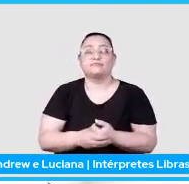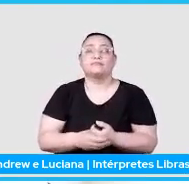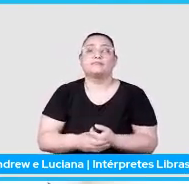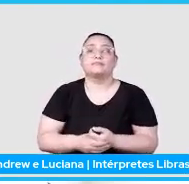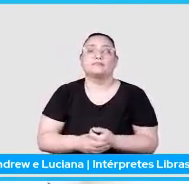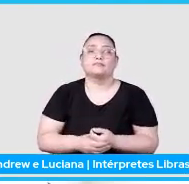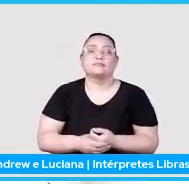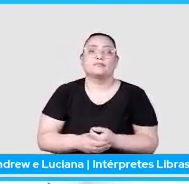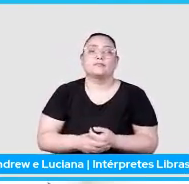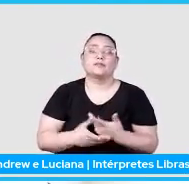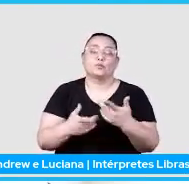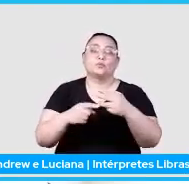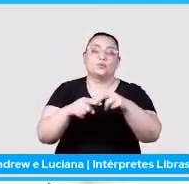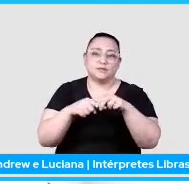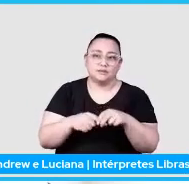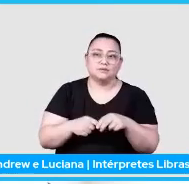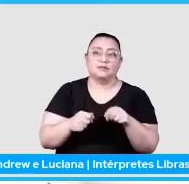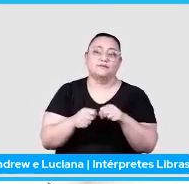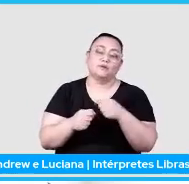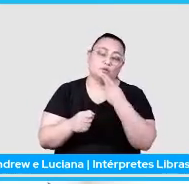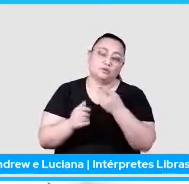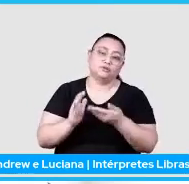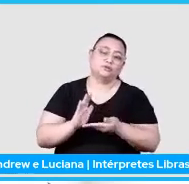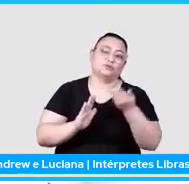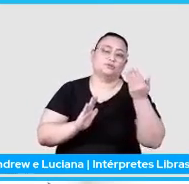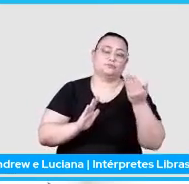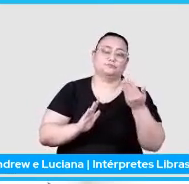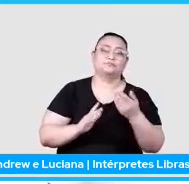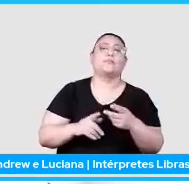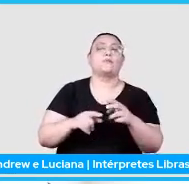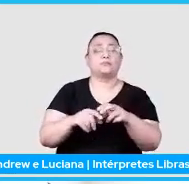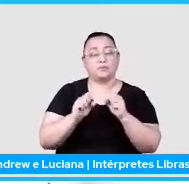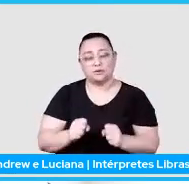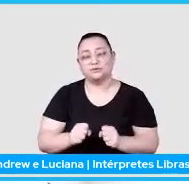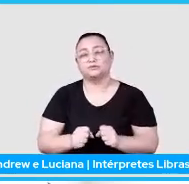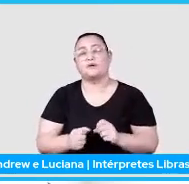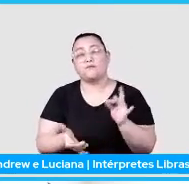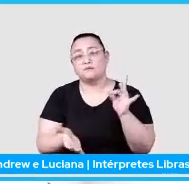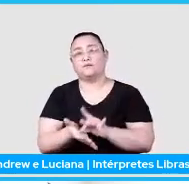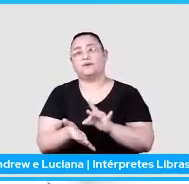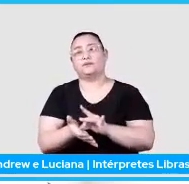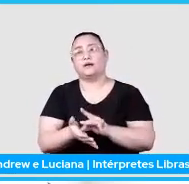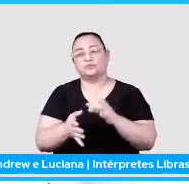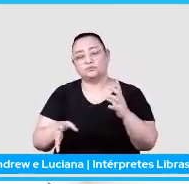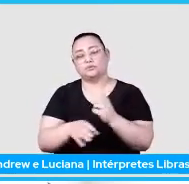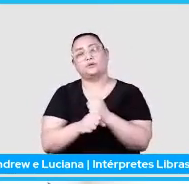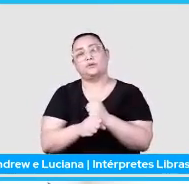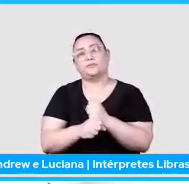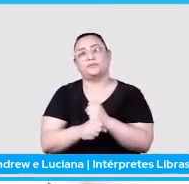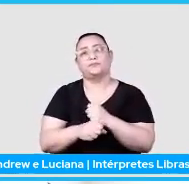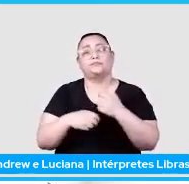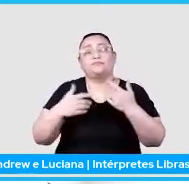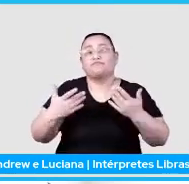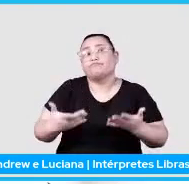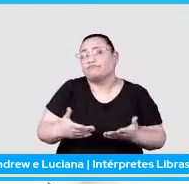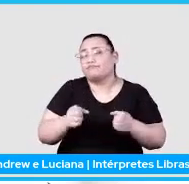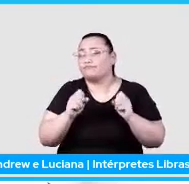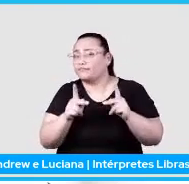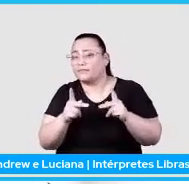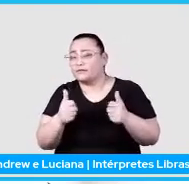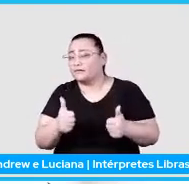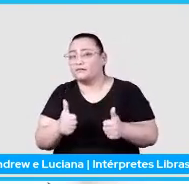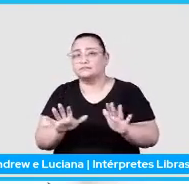ele gerou a exceção. E aí eu posso validar o meu total número de itens. Mas, tá, beleza.